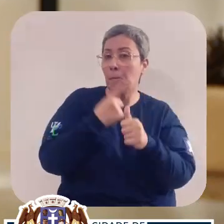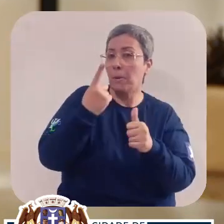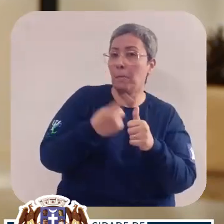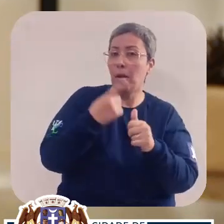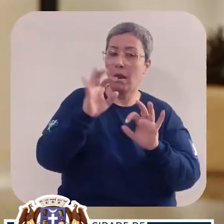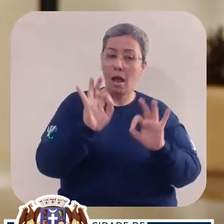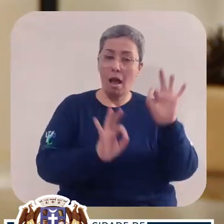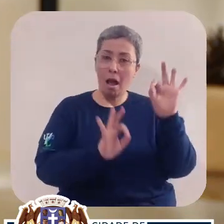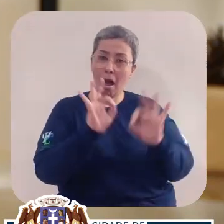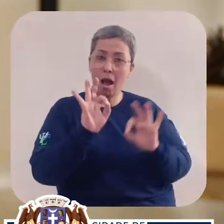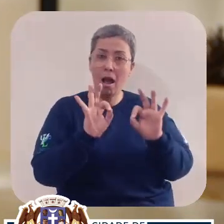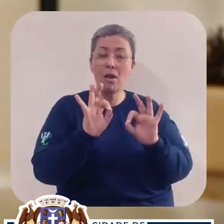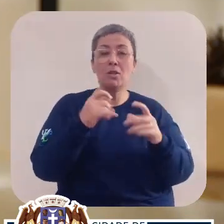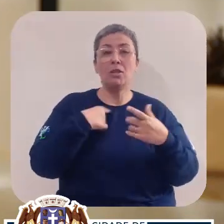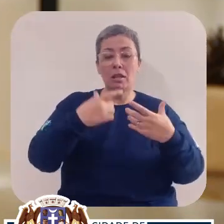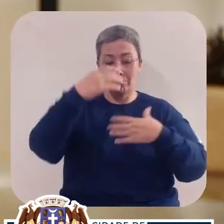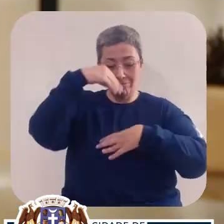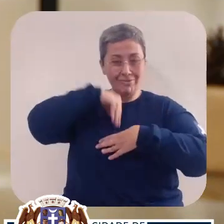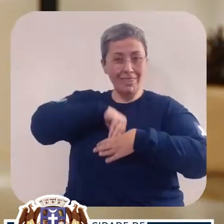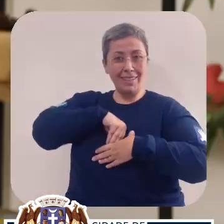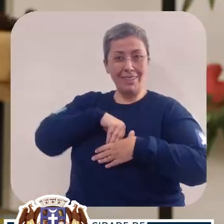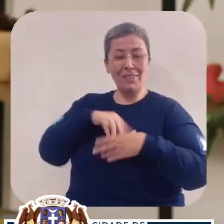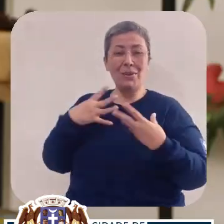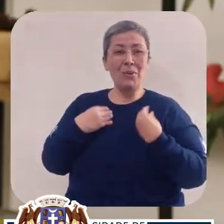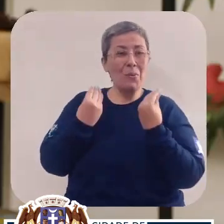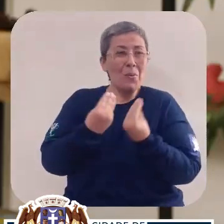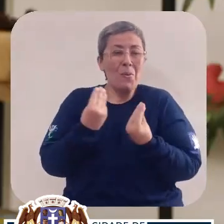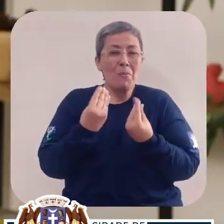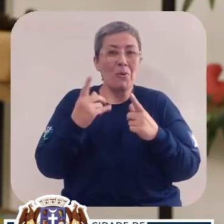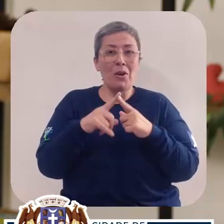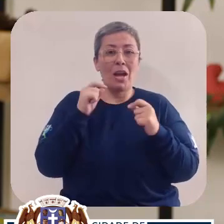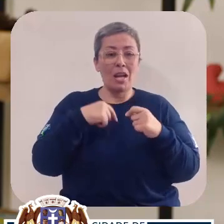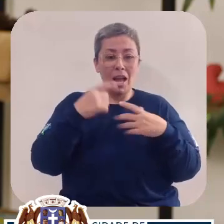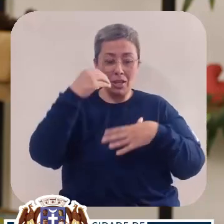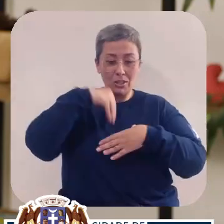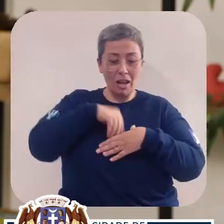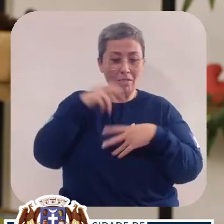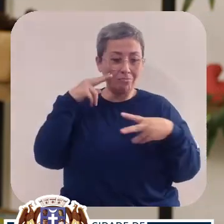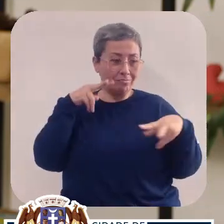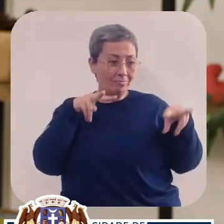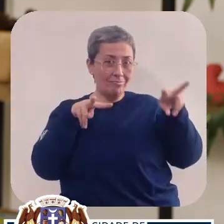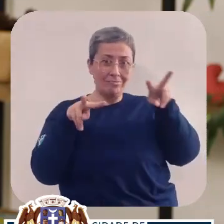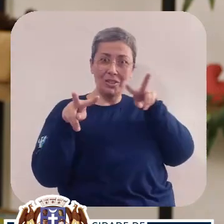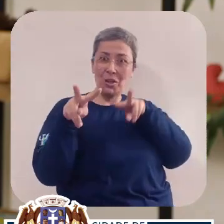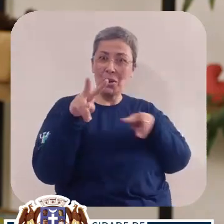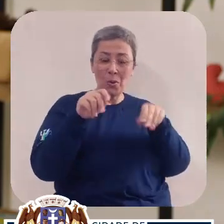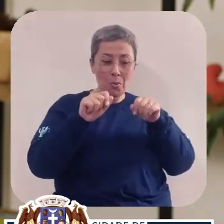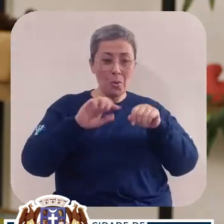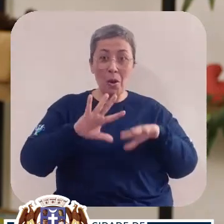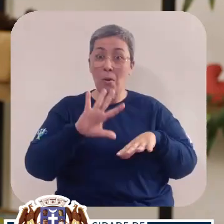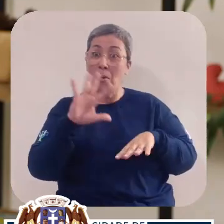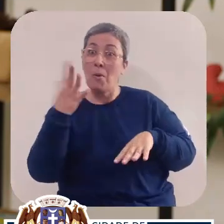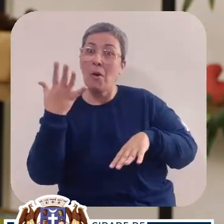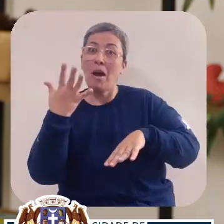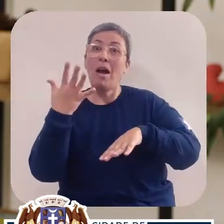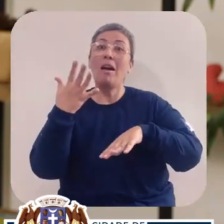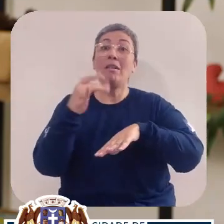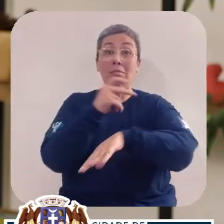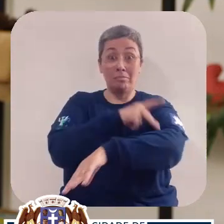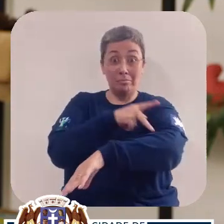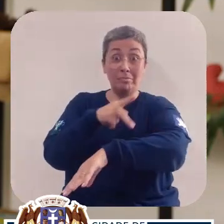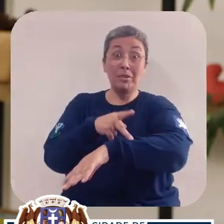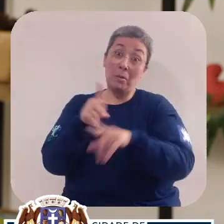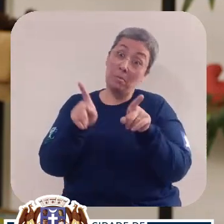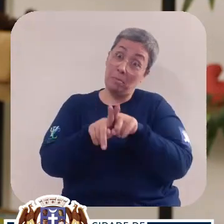você primeiro precisa ajustar a sua câmera interna. Ou seja, ajustar o seu olhar para uma situação pedagógica.